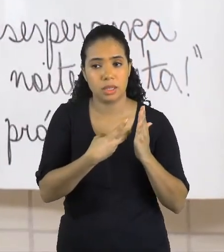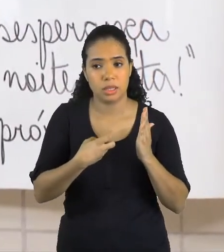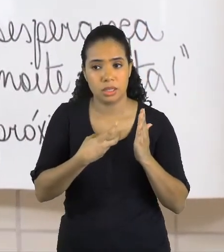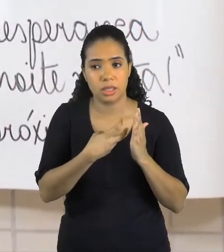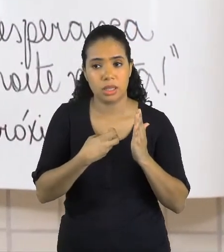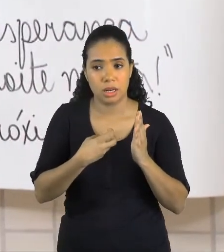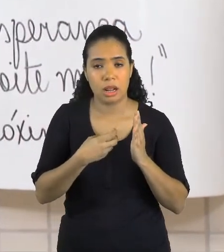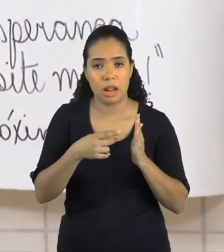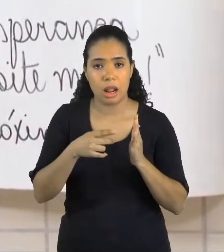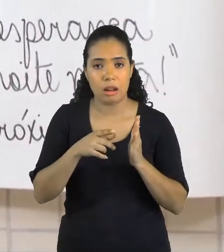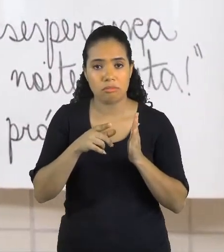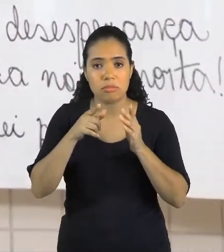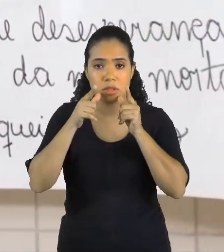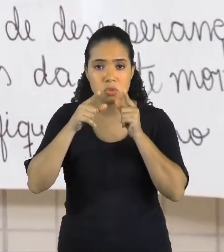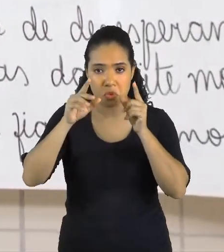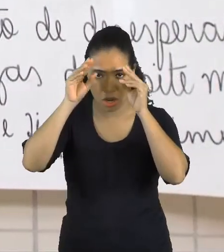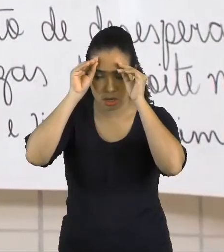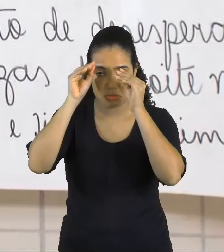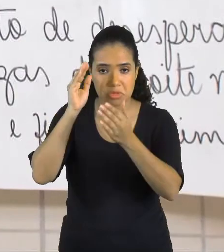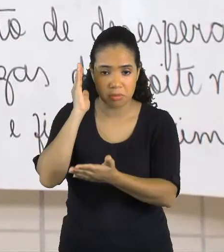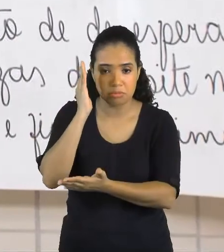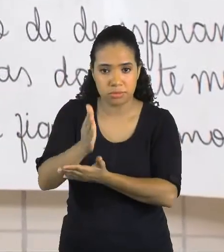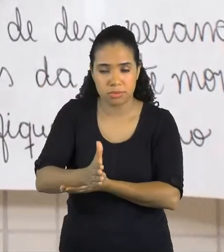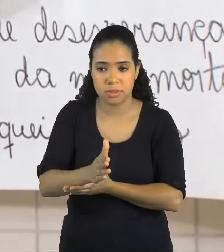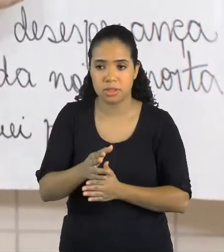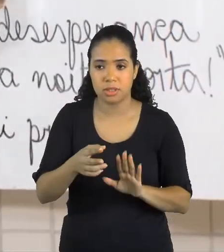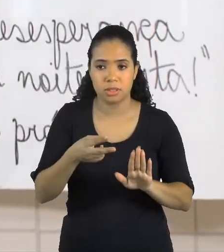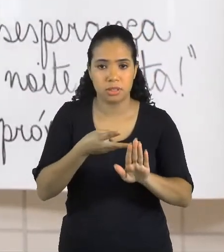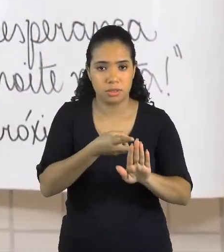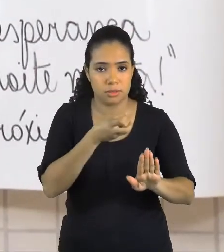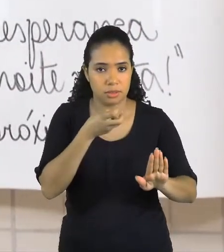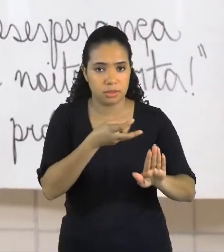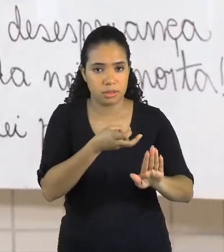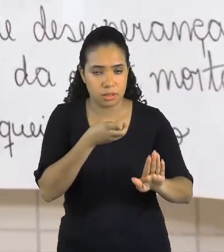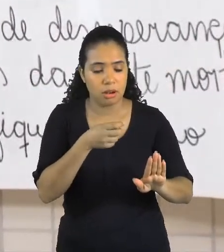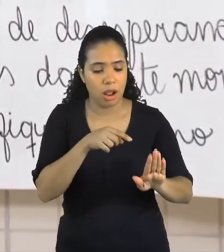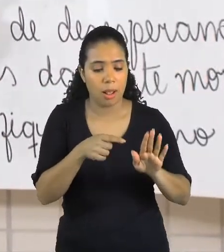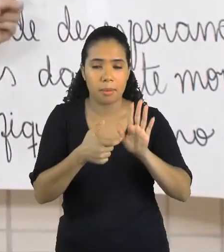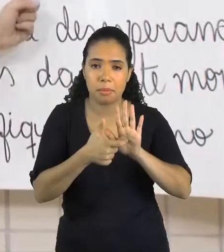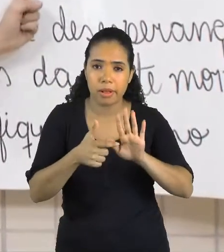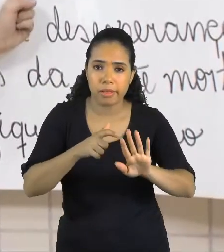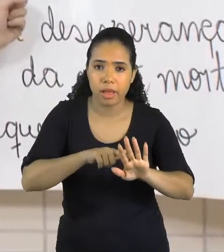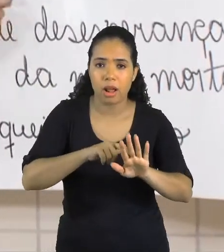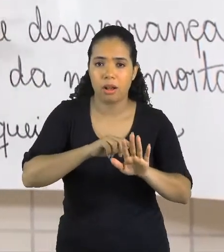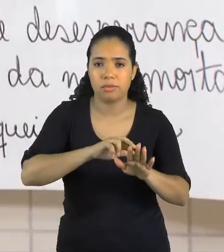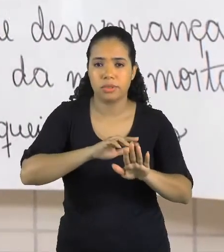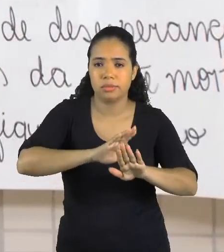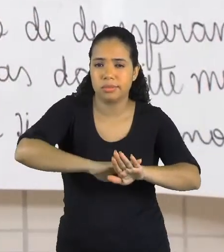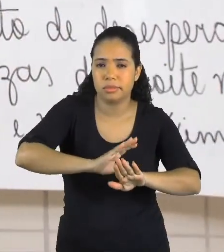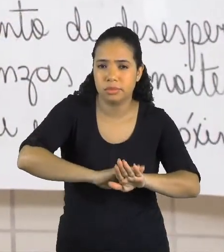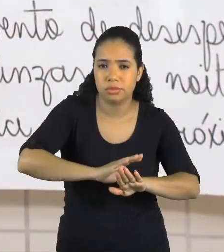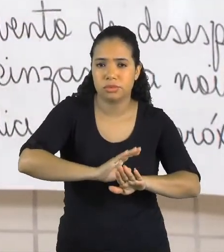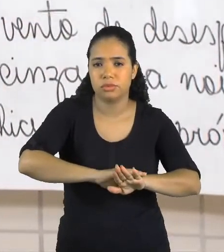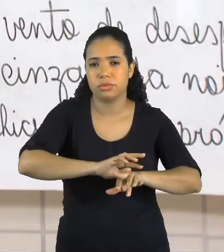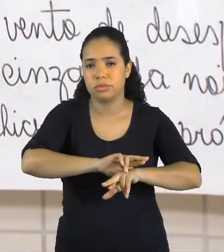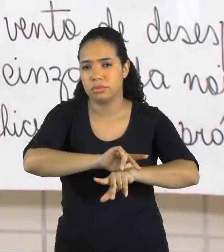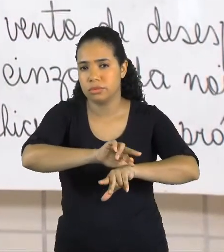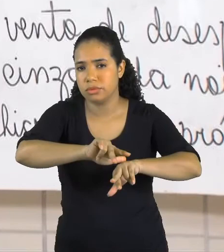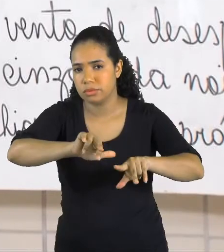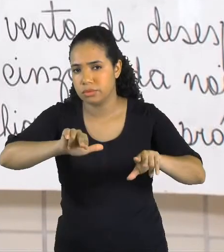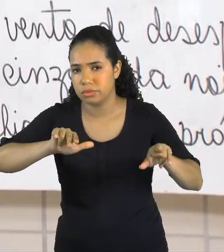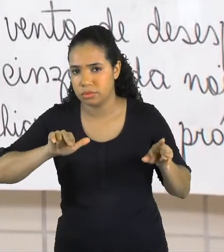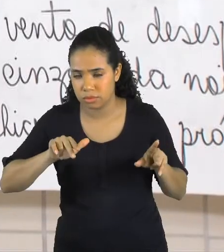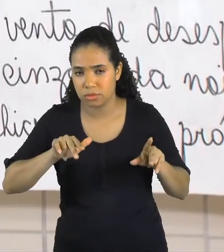sentido literal da palavra. E conotação, linguagem no sentido figurado da palavra. Reescrevi